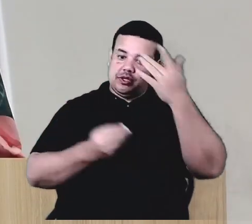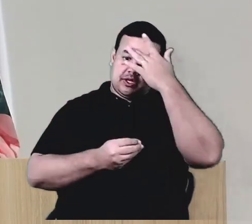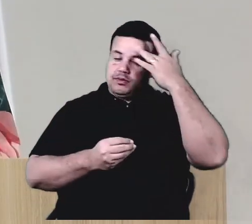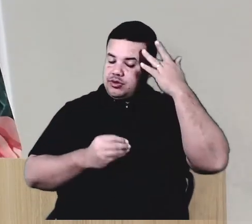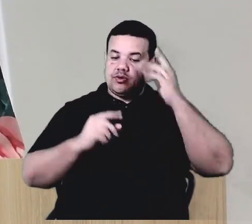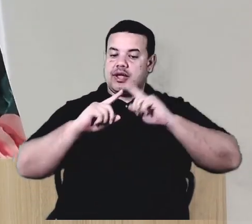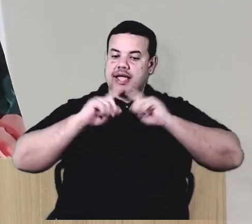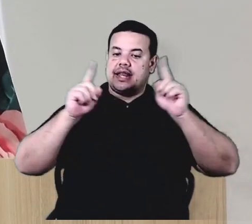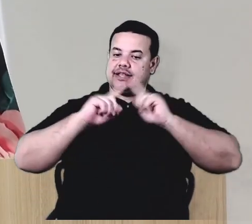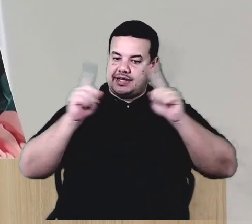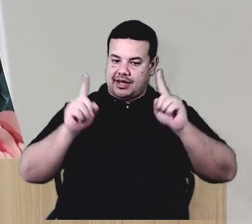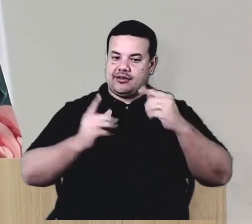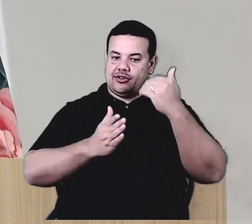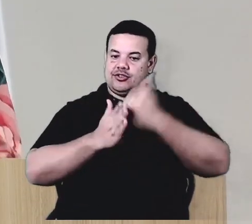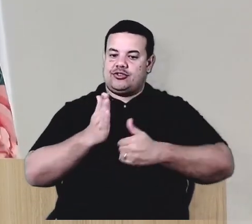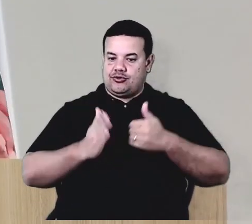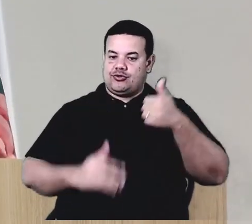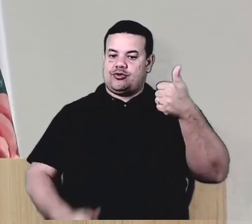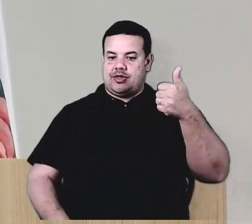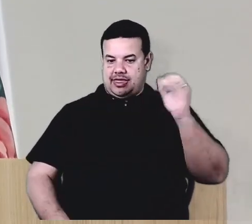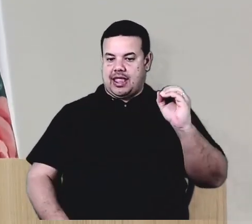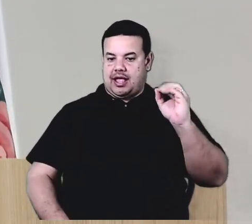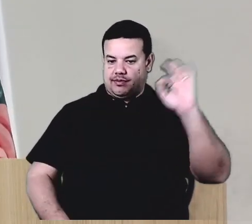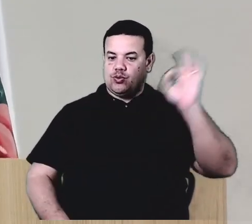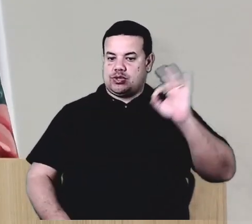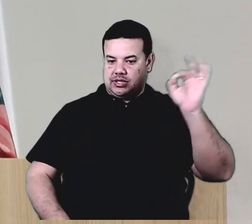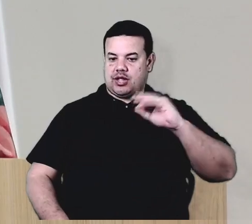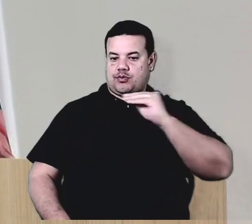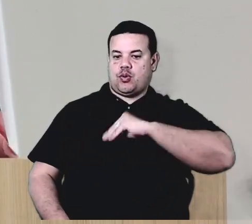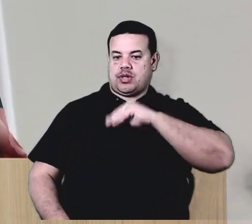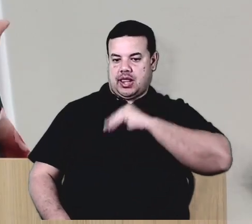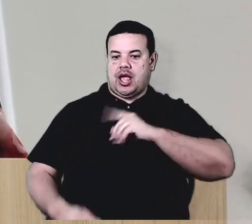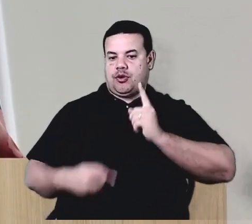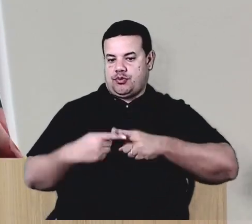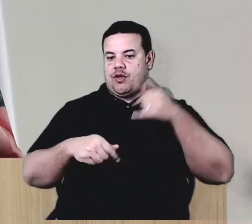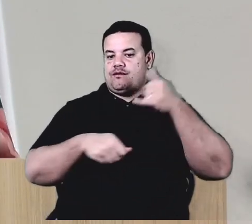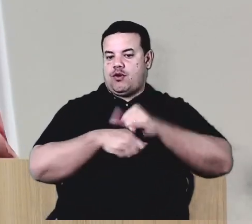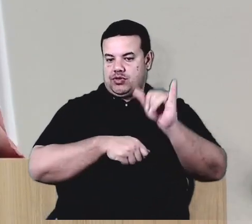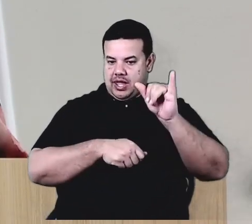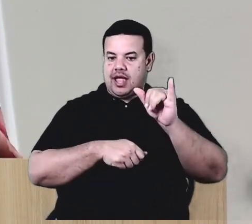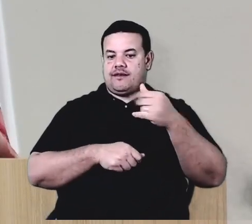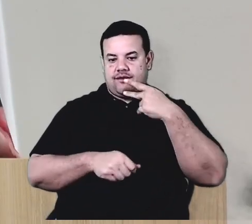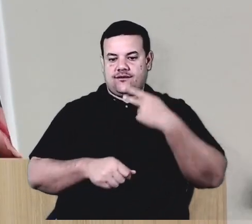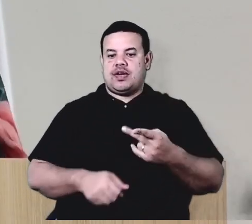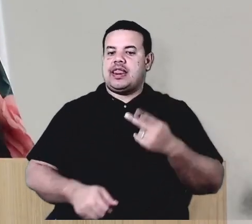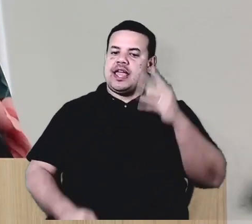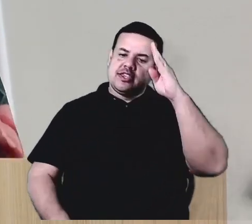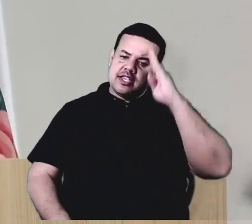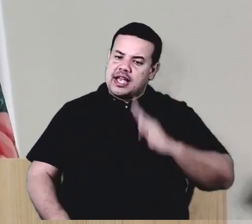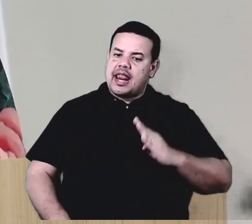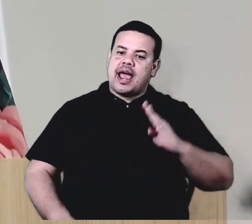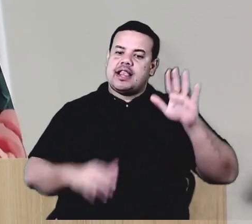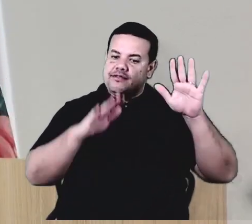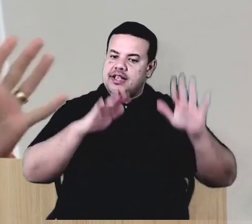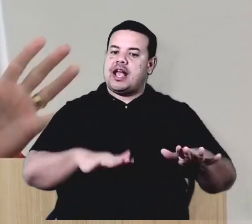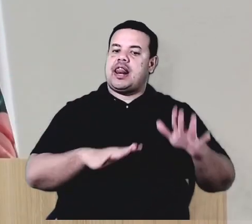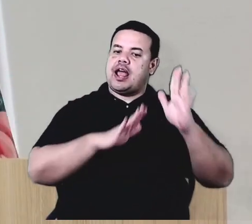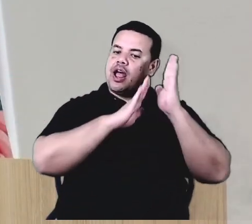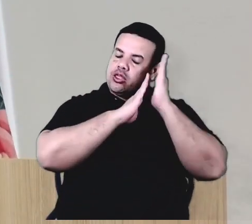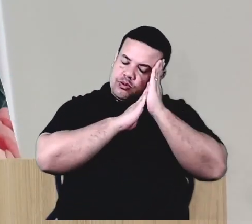salário foi descontado porque eu tive uma falta. mas quando eu falei que era de graça para ficar lá, dormir, comer, a passagem,